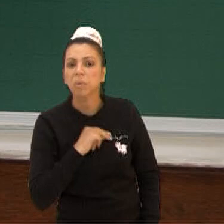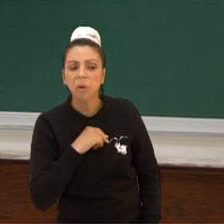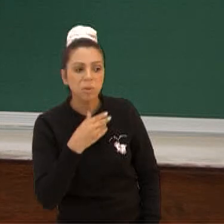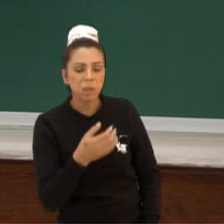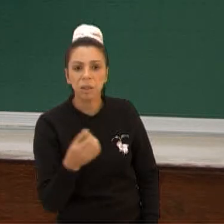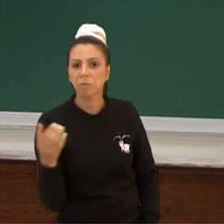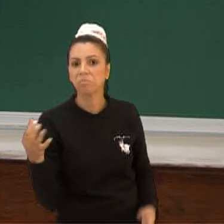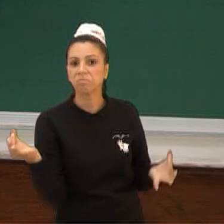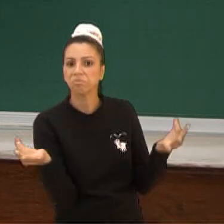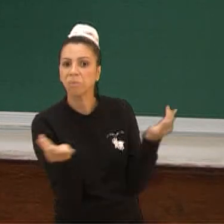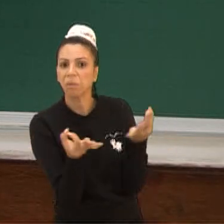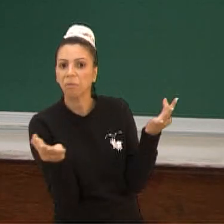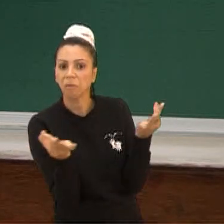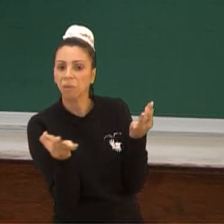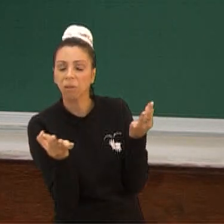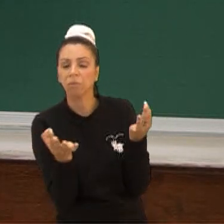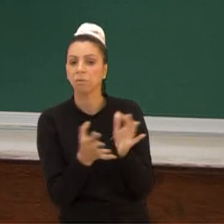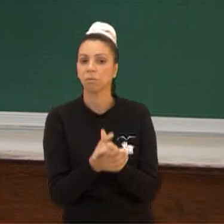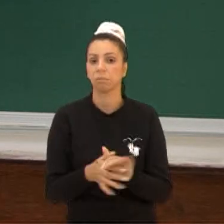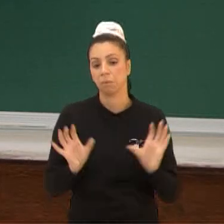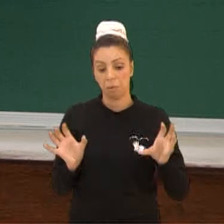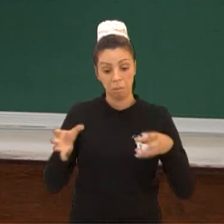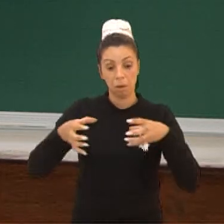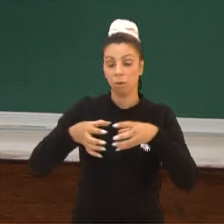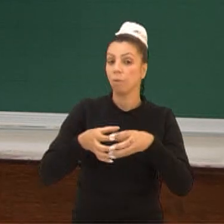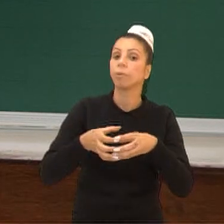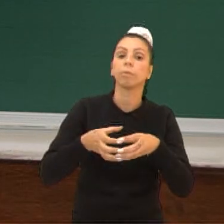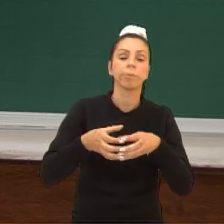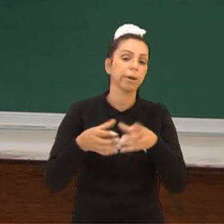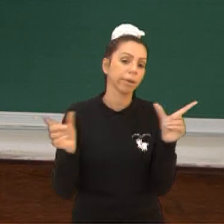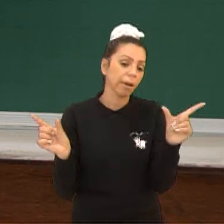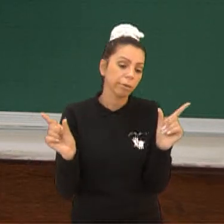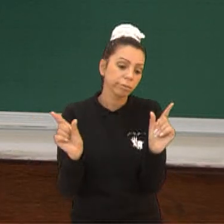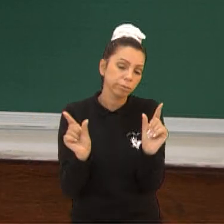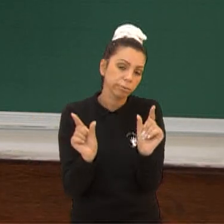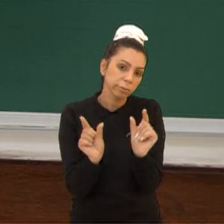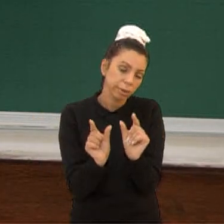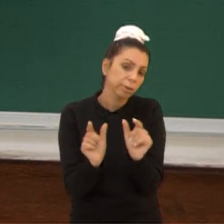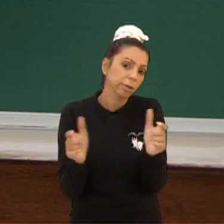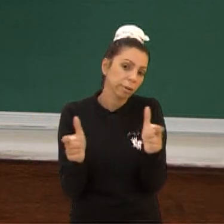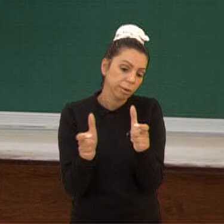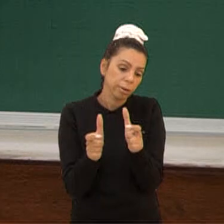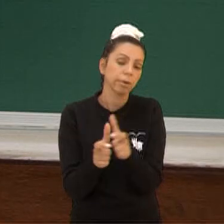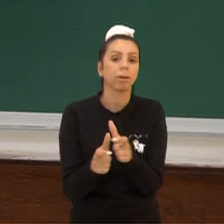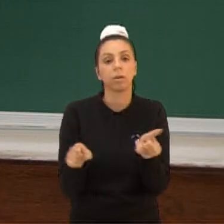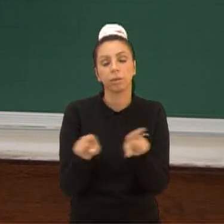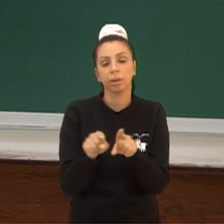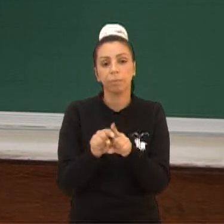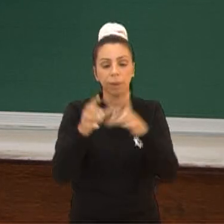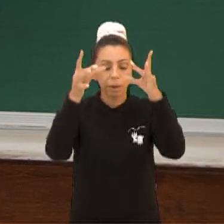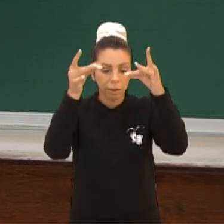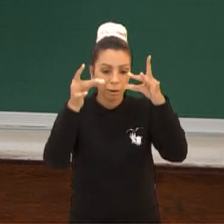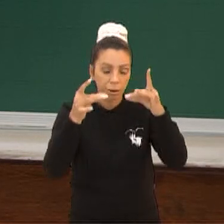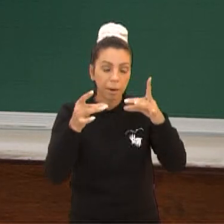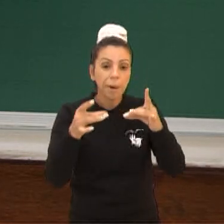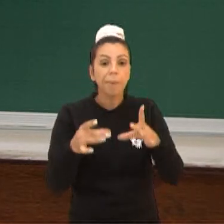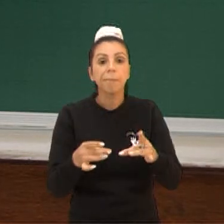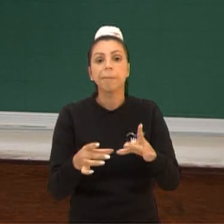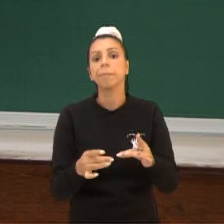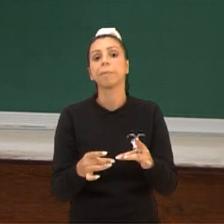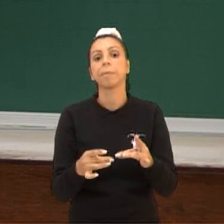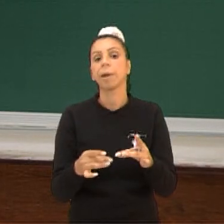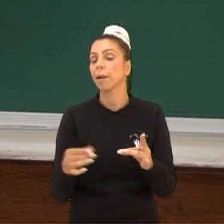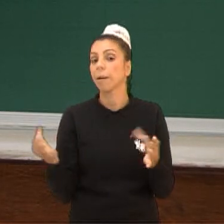Hoje, essa tribo não é mais o que foi. Hoje, ela está muito mais reduzida. Ela faz ainda esses padrões de cerâmica. Mas a riqueza de detalhamento que